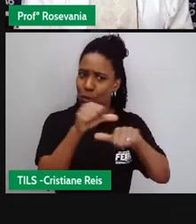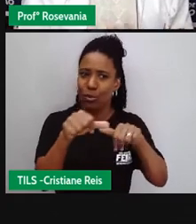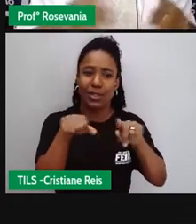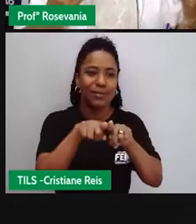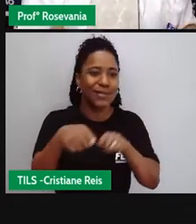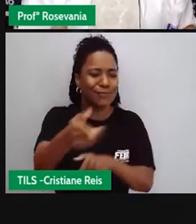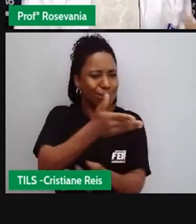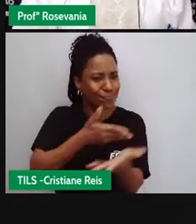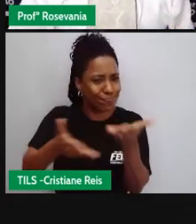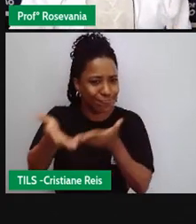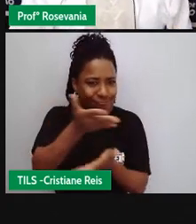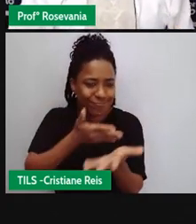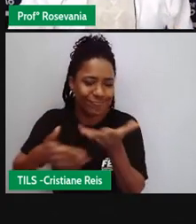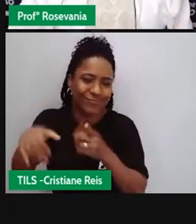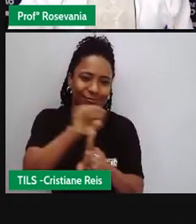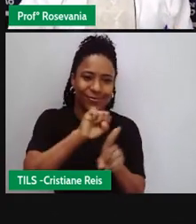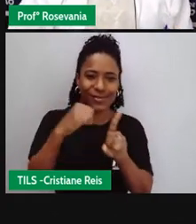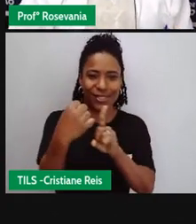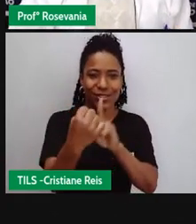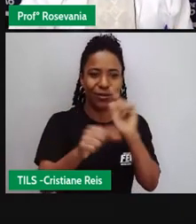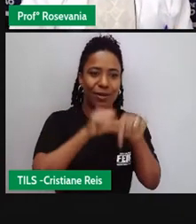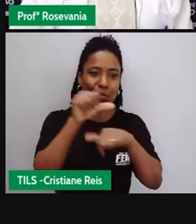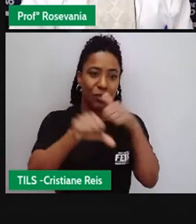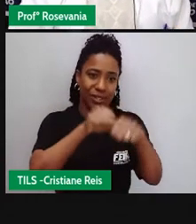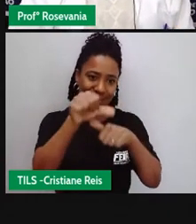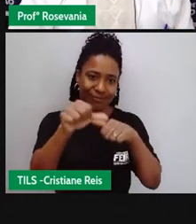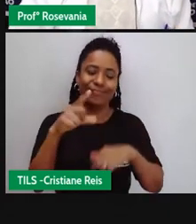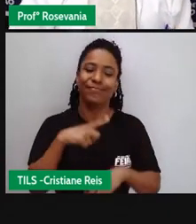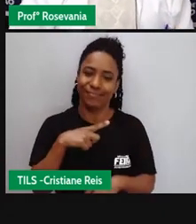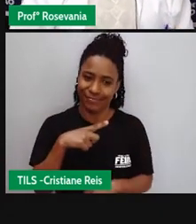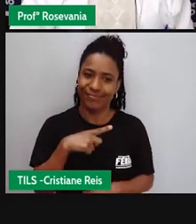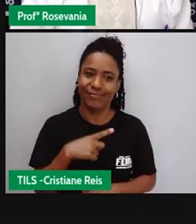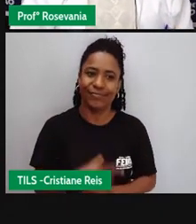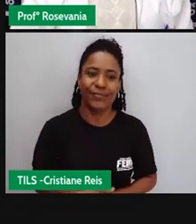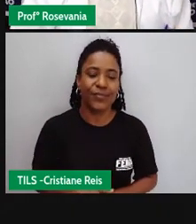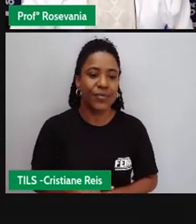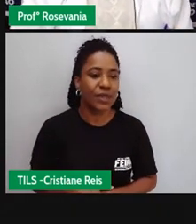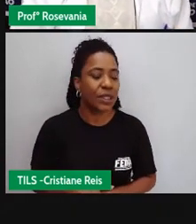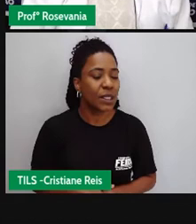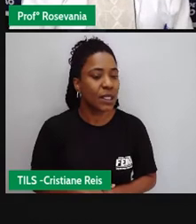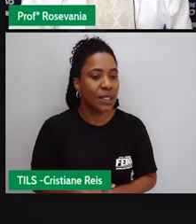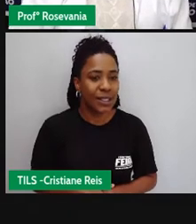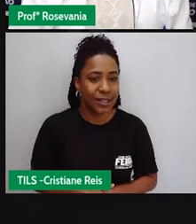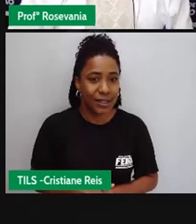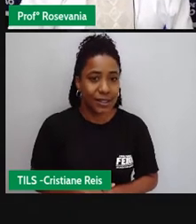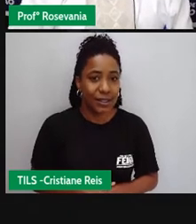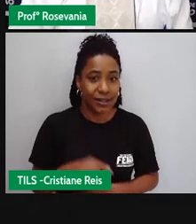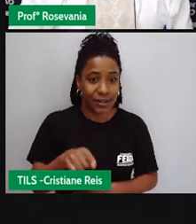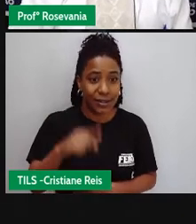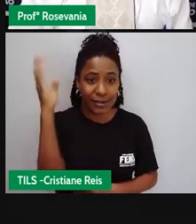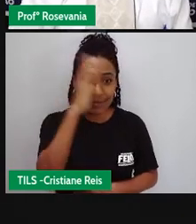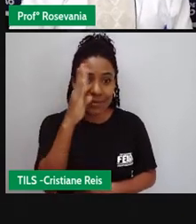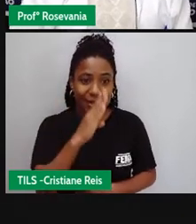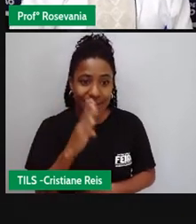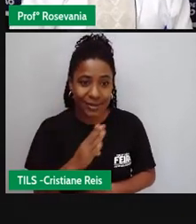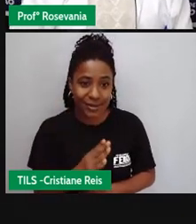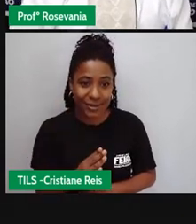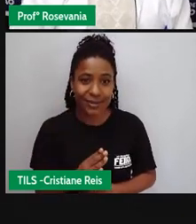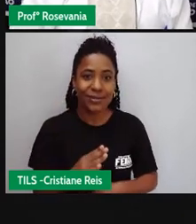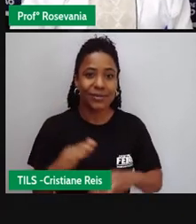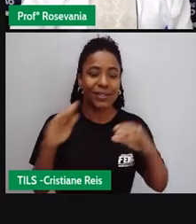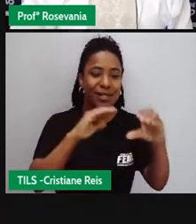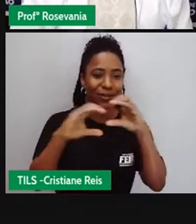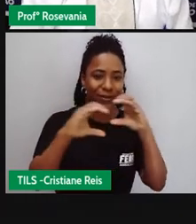sociais no nosso país vamos lá o Brasil e as comunicações separei aqui